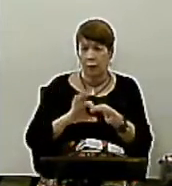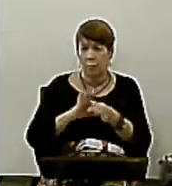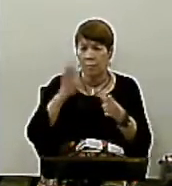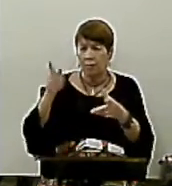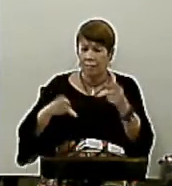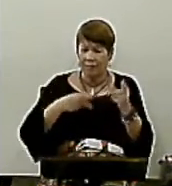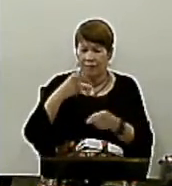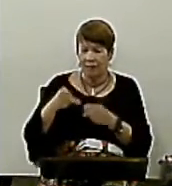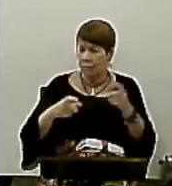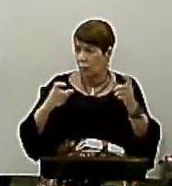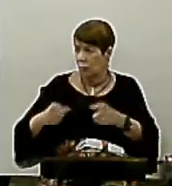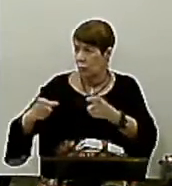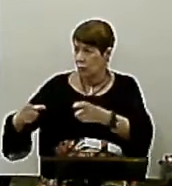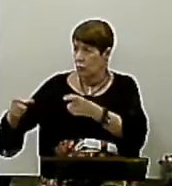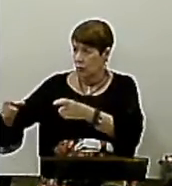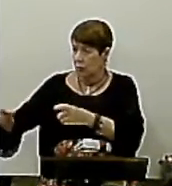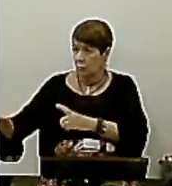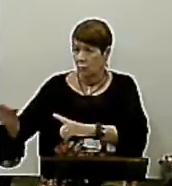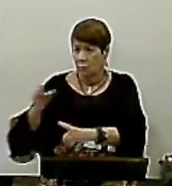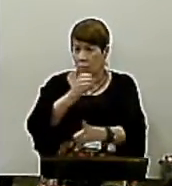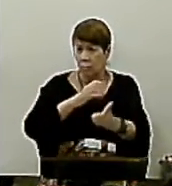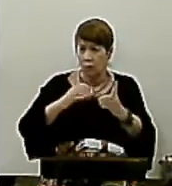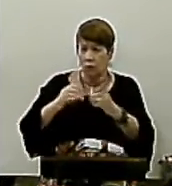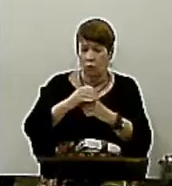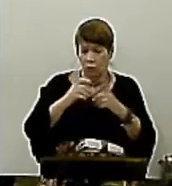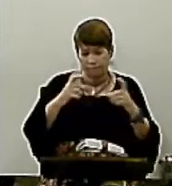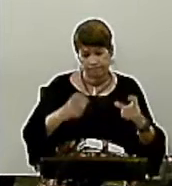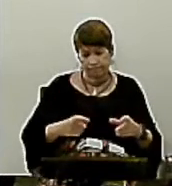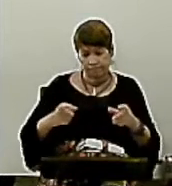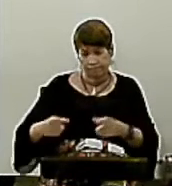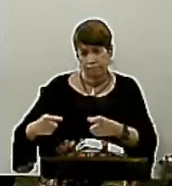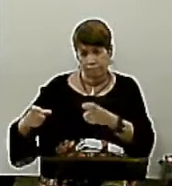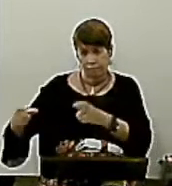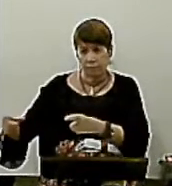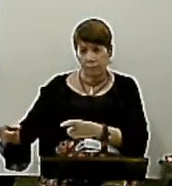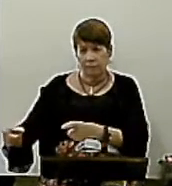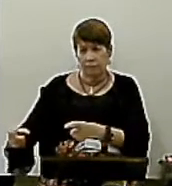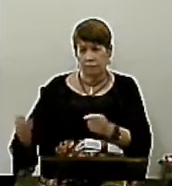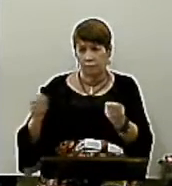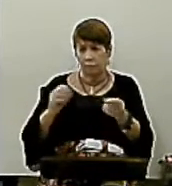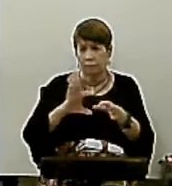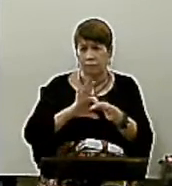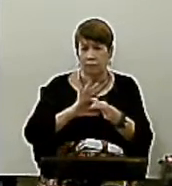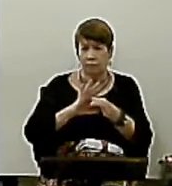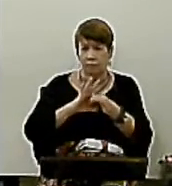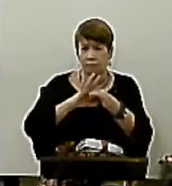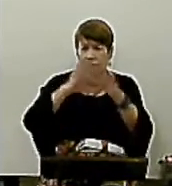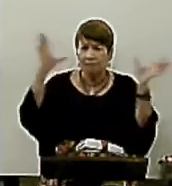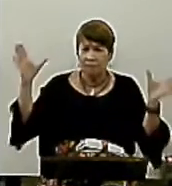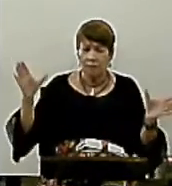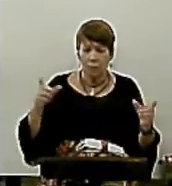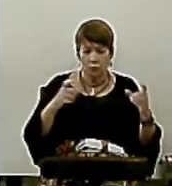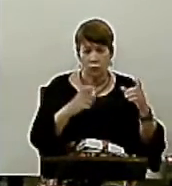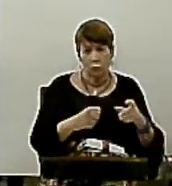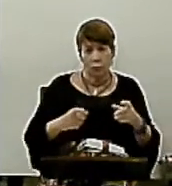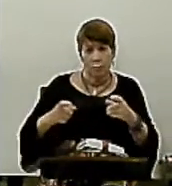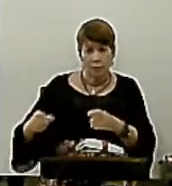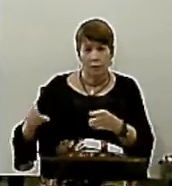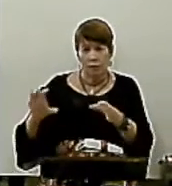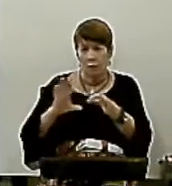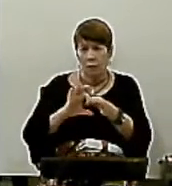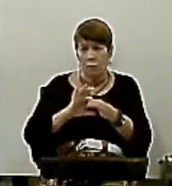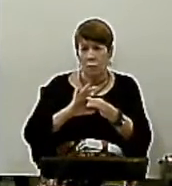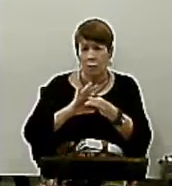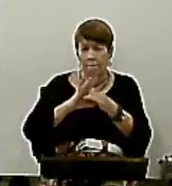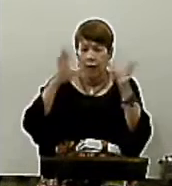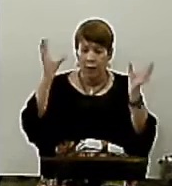parte, de prestar culto em qualquer lugar, liberdade de miséria em toda parte e liberdade